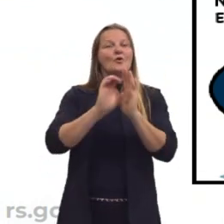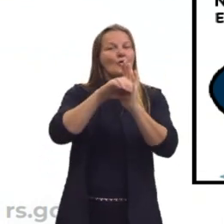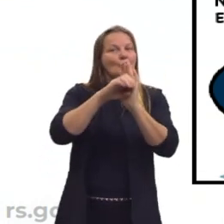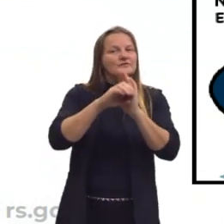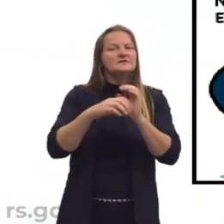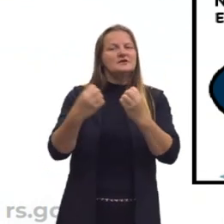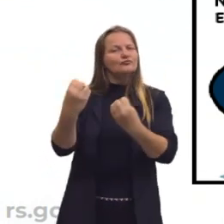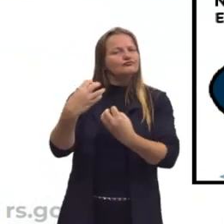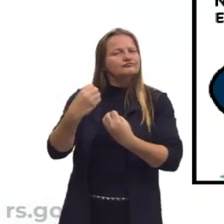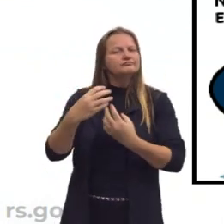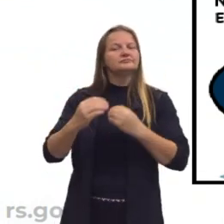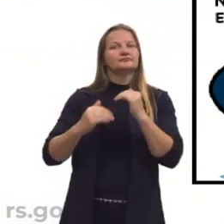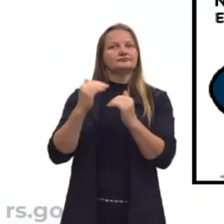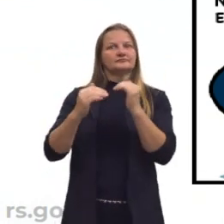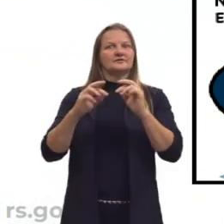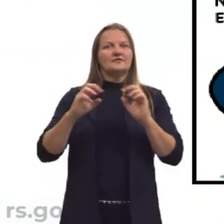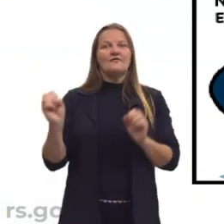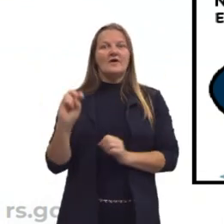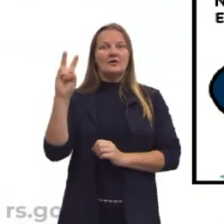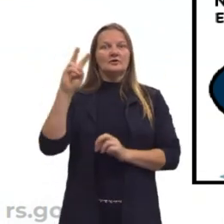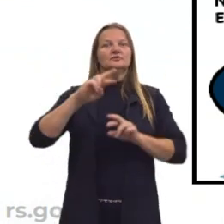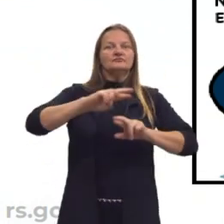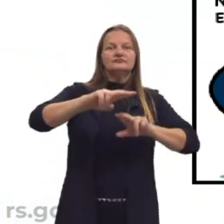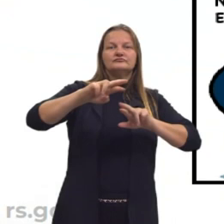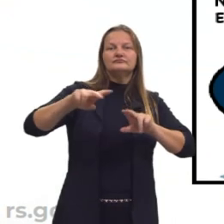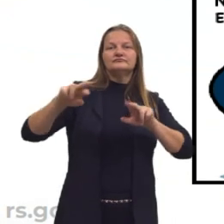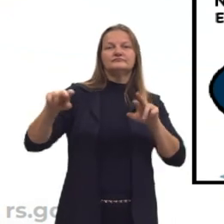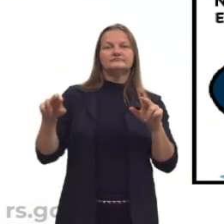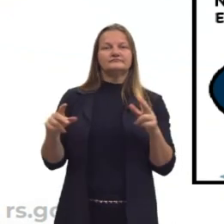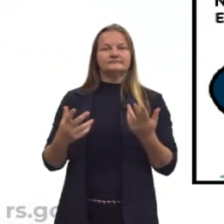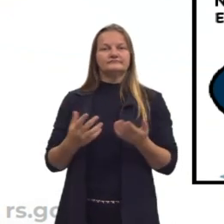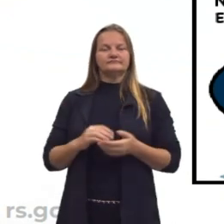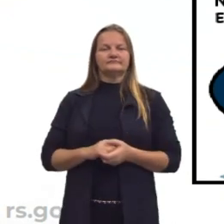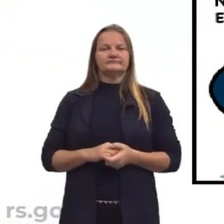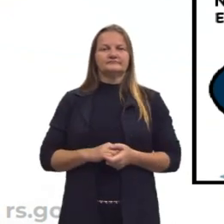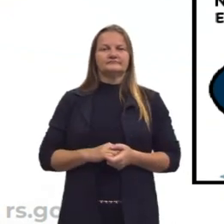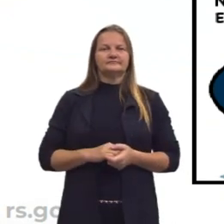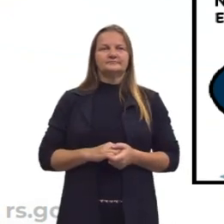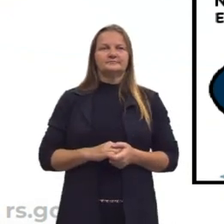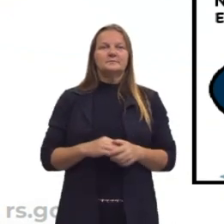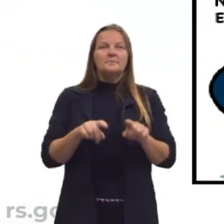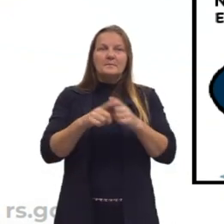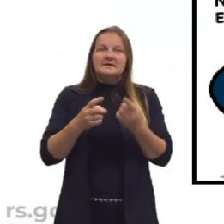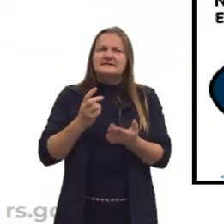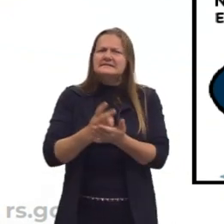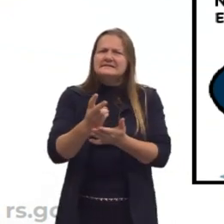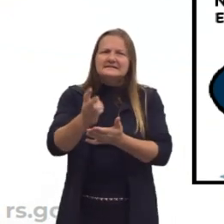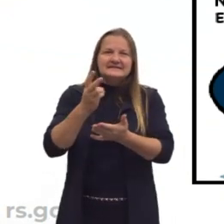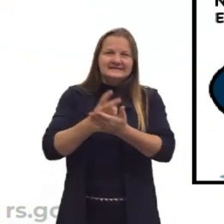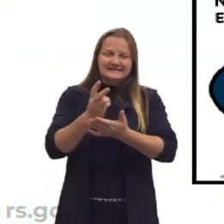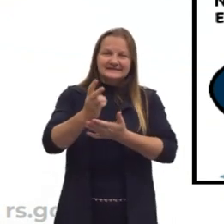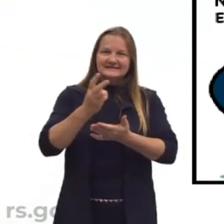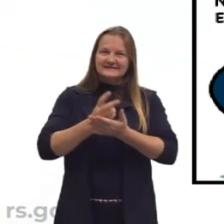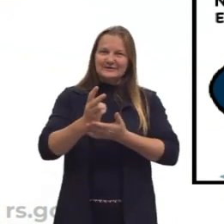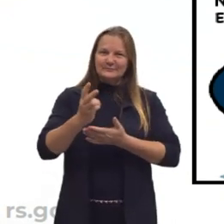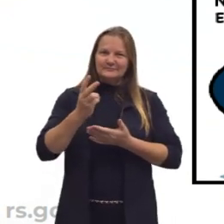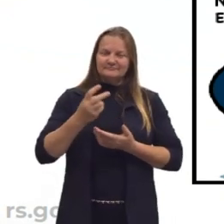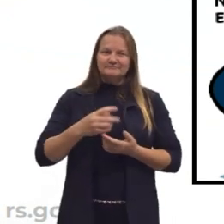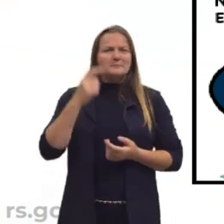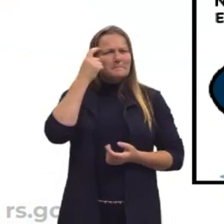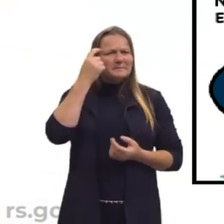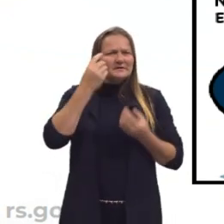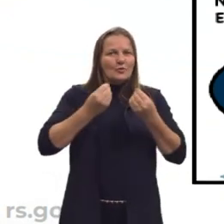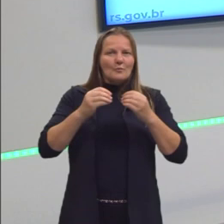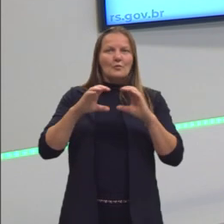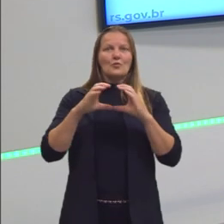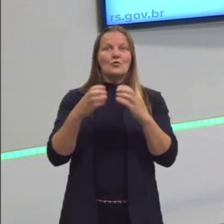formação, nós temos valores diferentes, valoramos as coisas de forma diferente, mas sempre numa linha, pensando